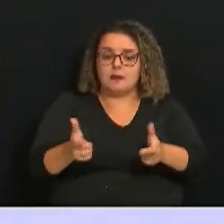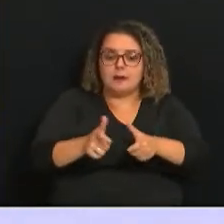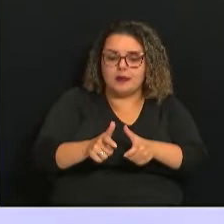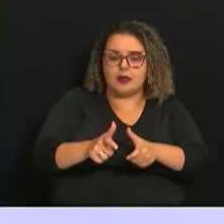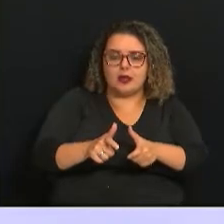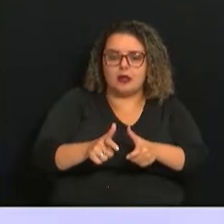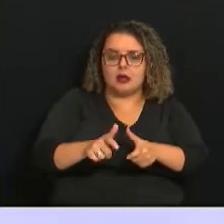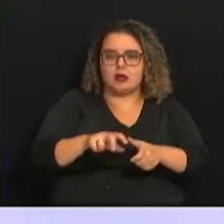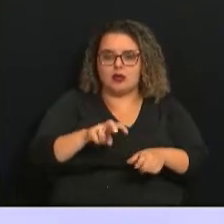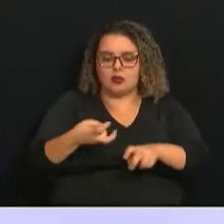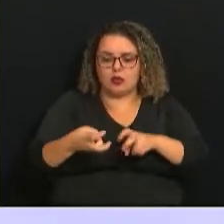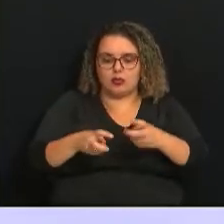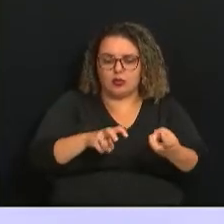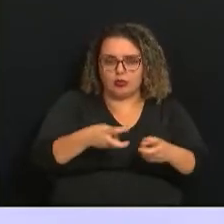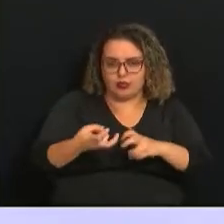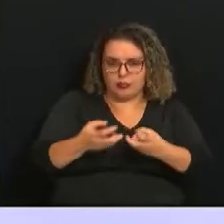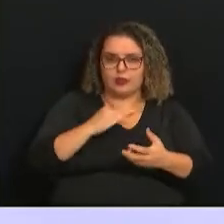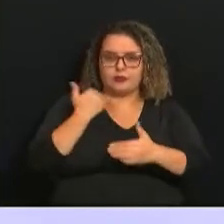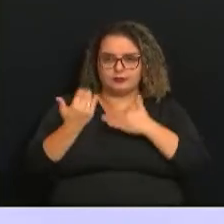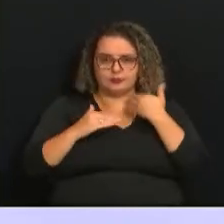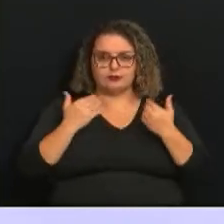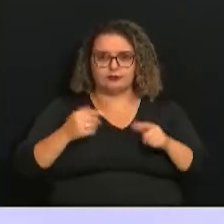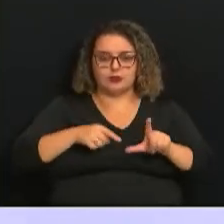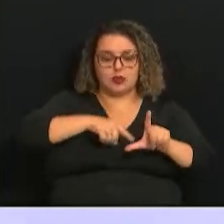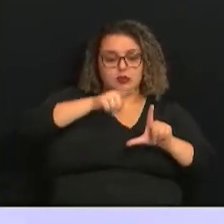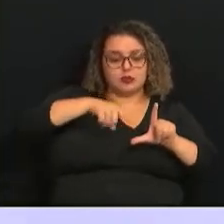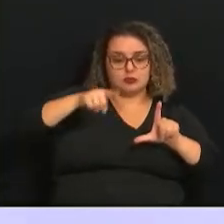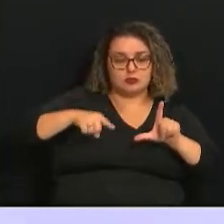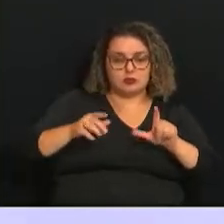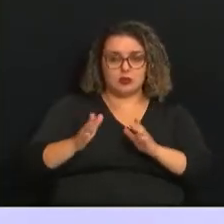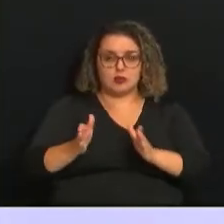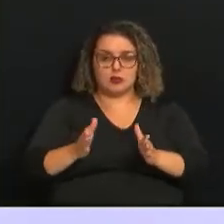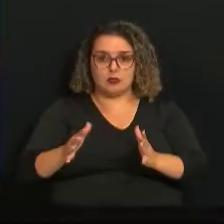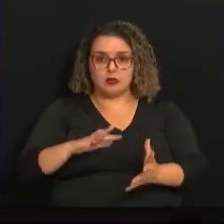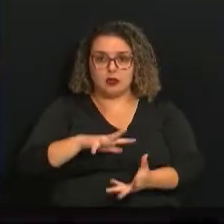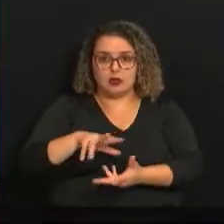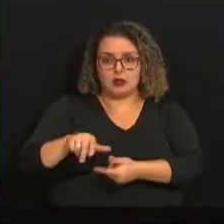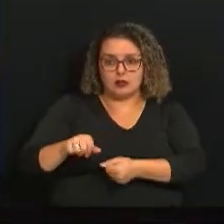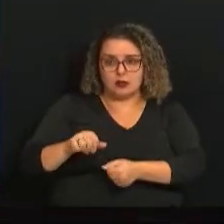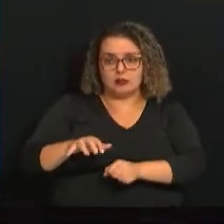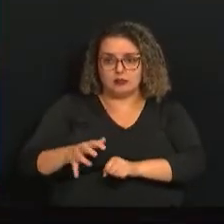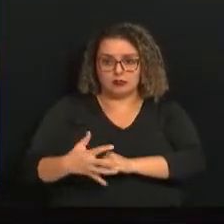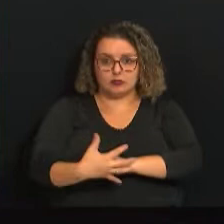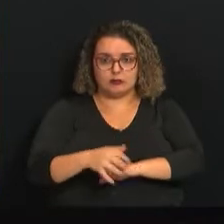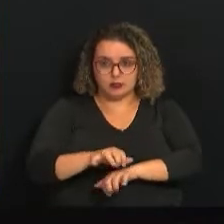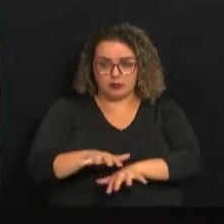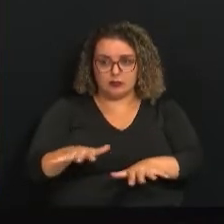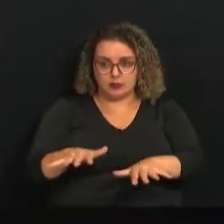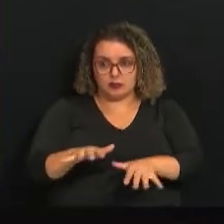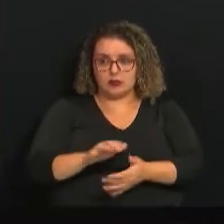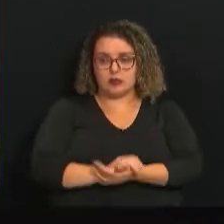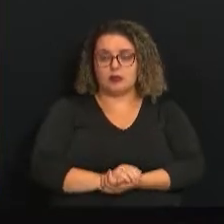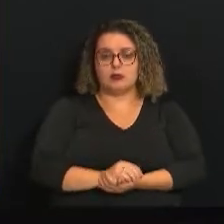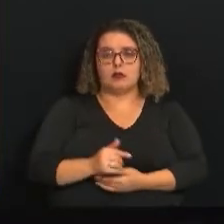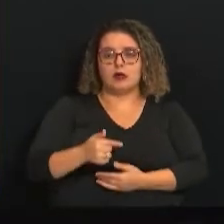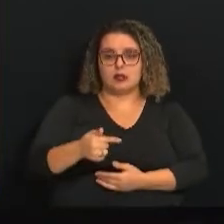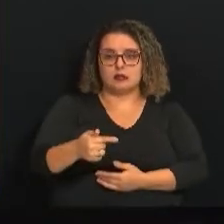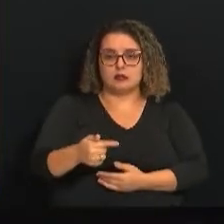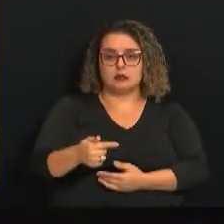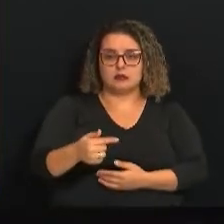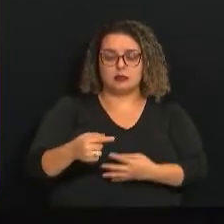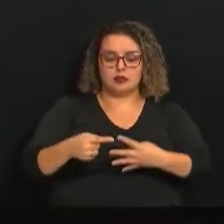outros picos pandêmicos, porém, a gente chega a ter uma semana aqui, que foi a semana 4, com